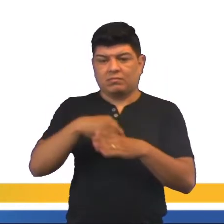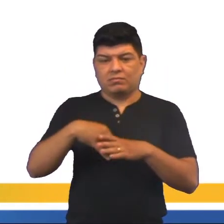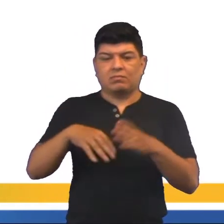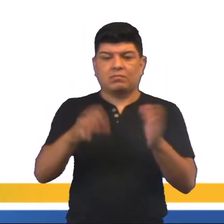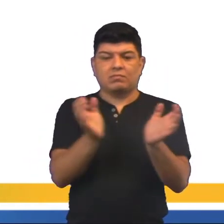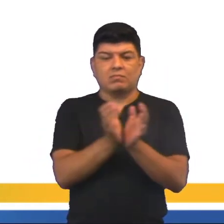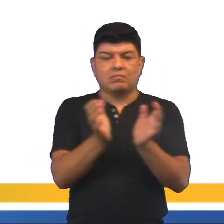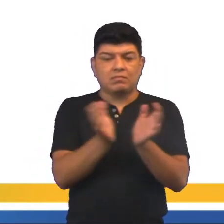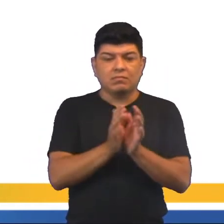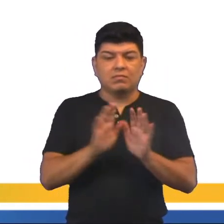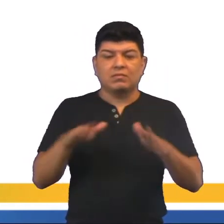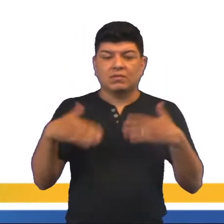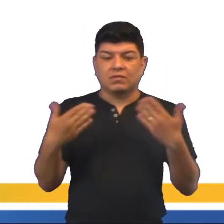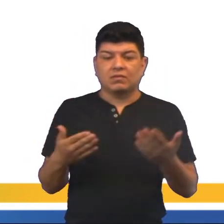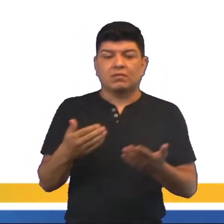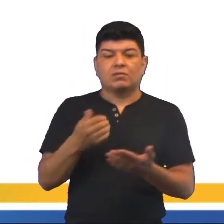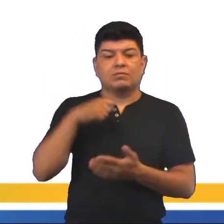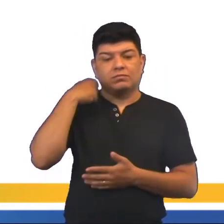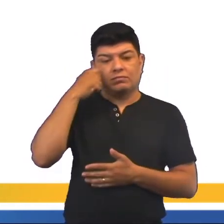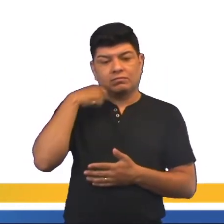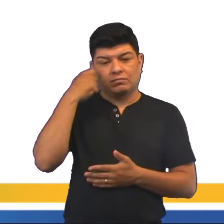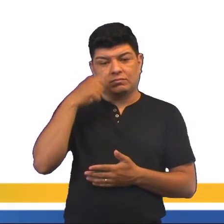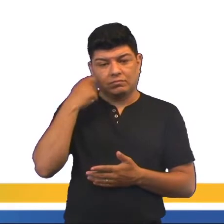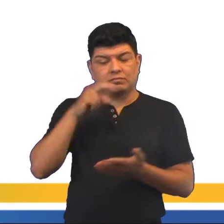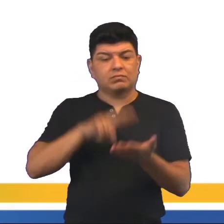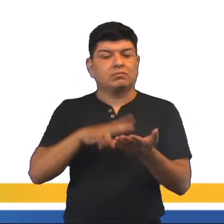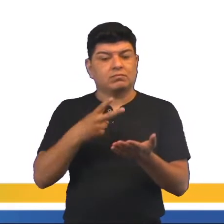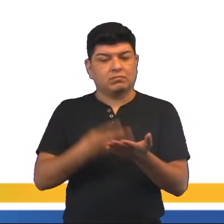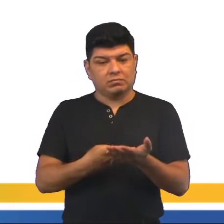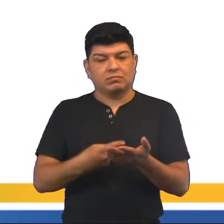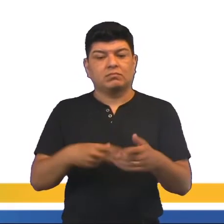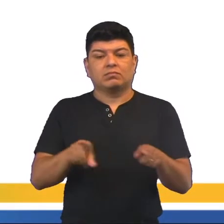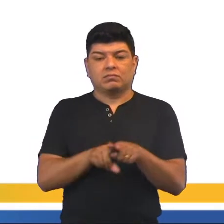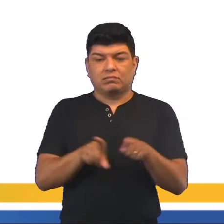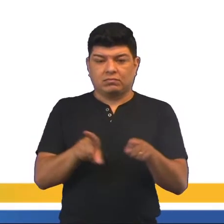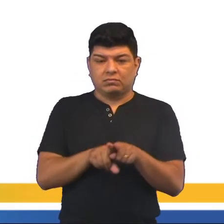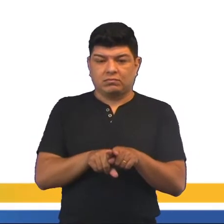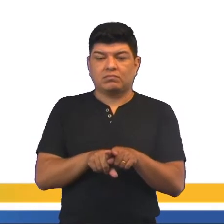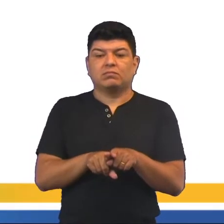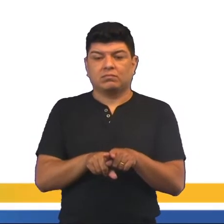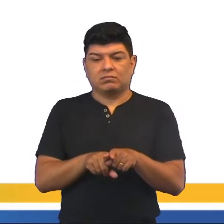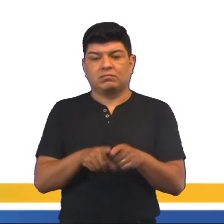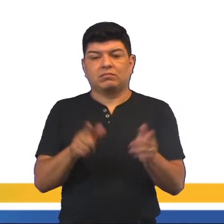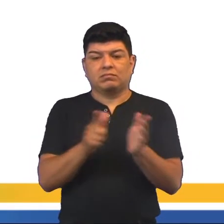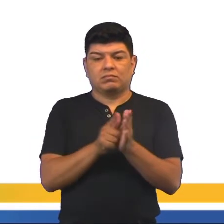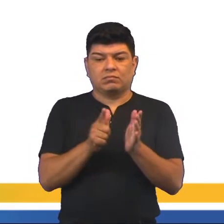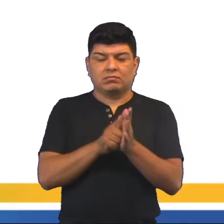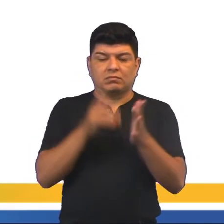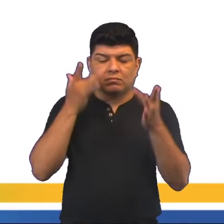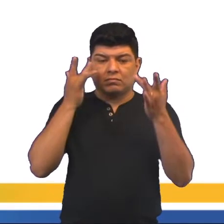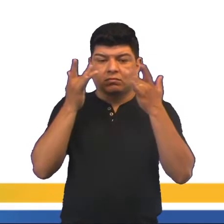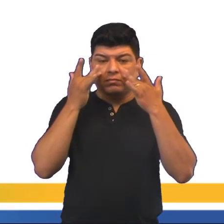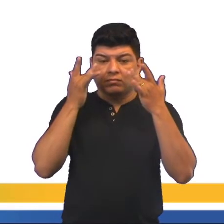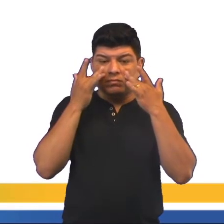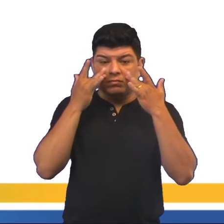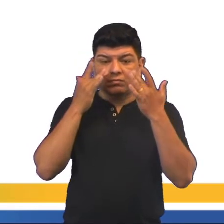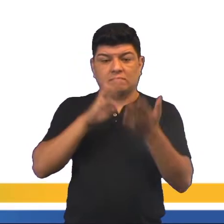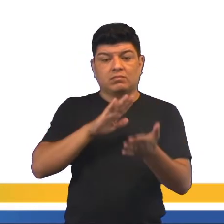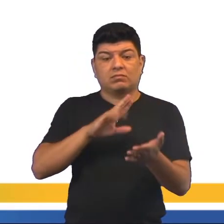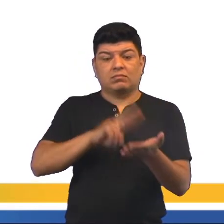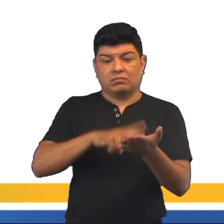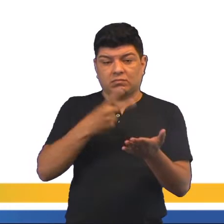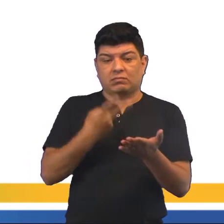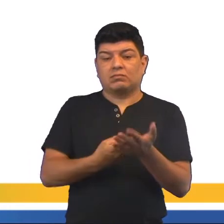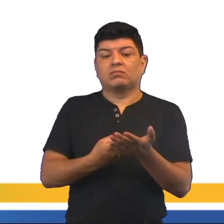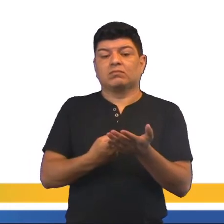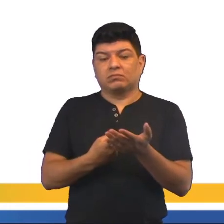dentro dessa equipe. E são eles o ator ou intérprete, né? Intérprete de um papel teatral. O que interpreta um